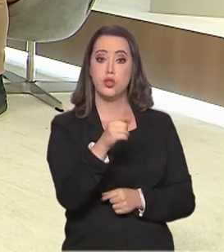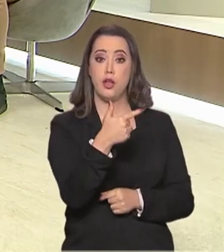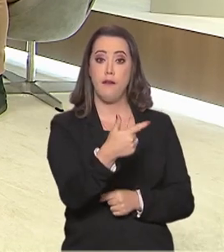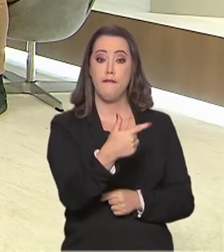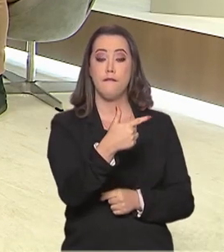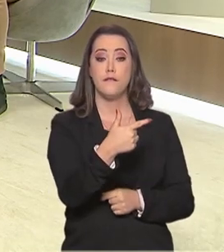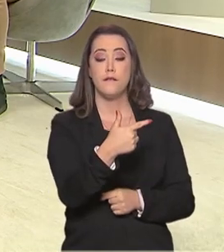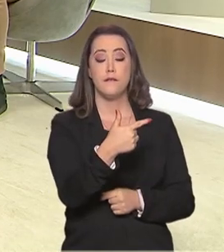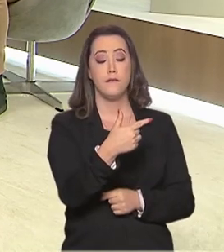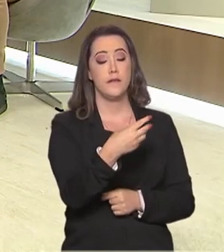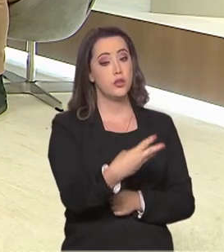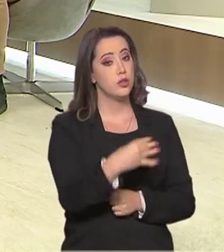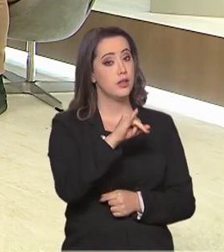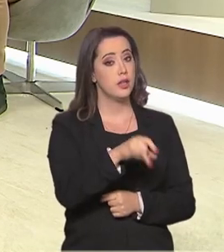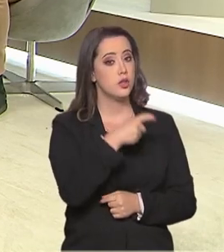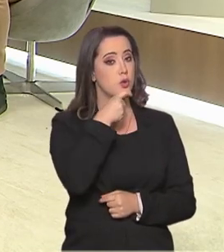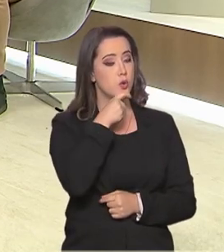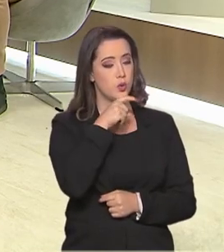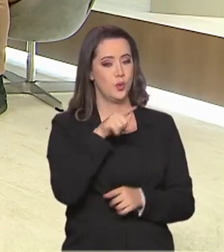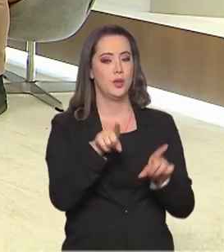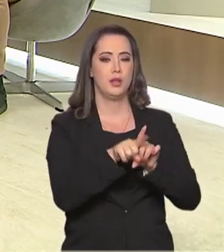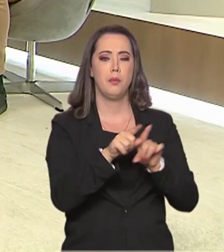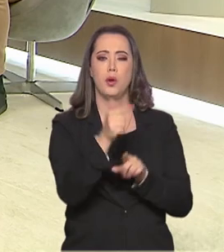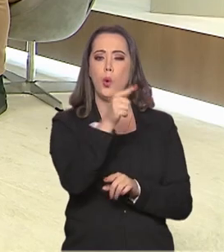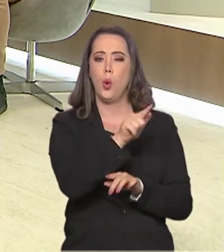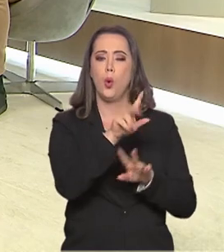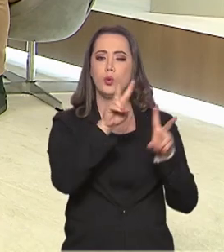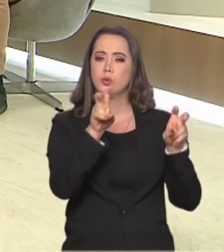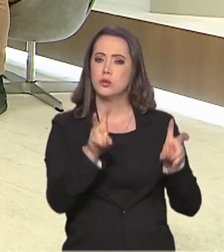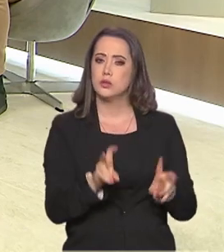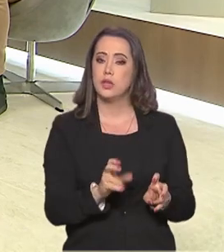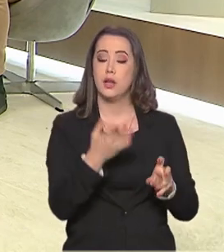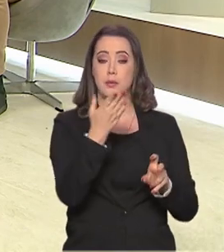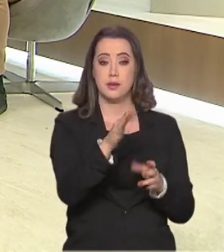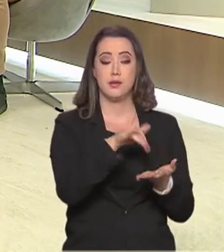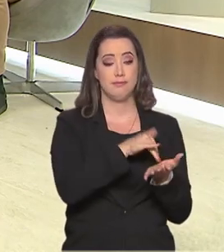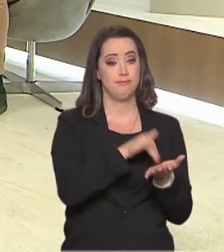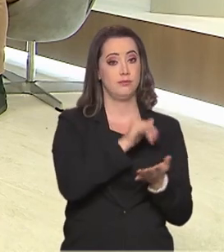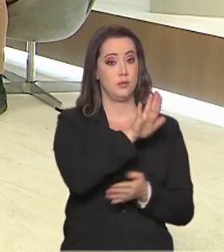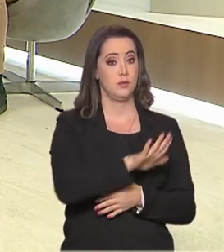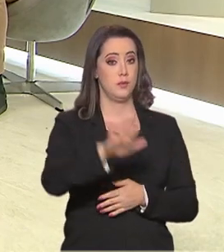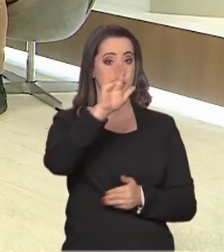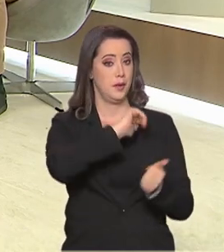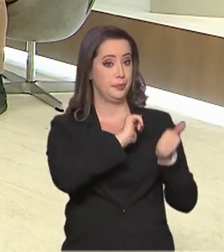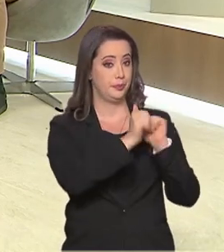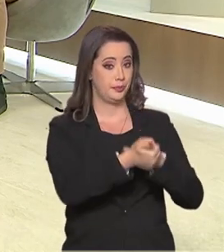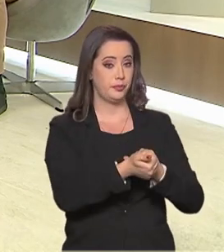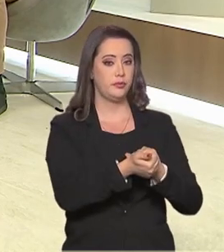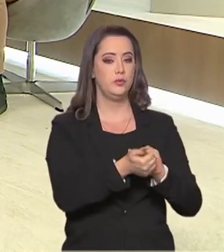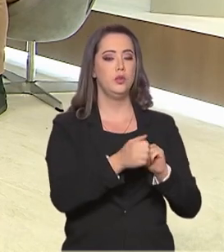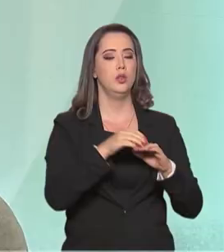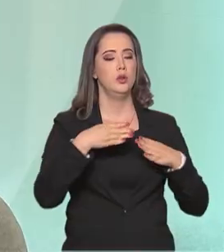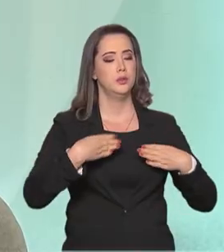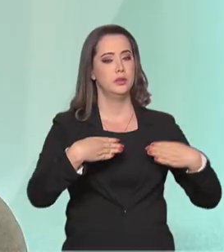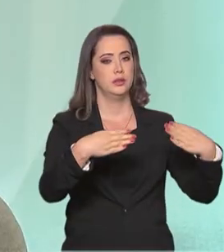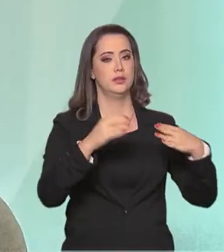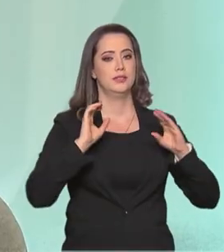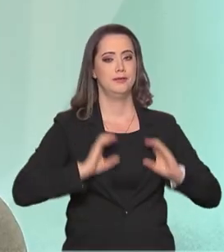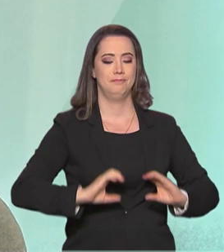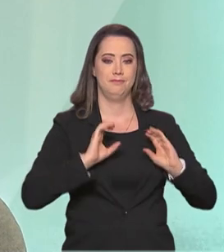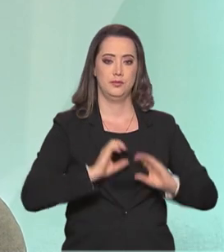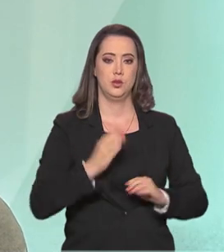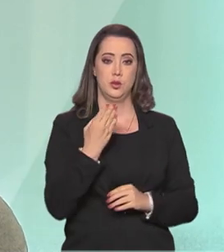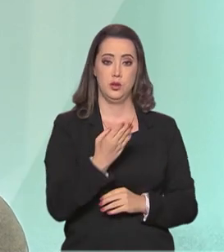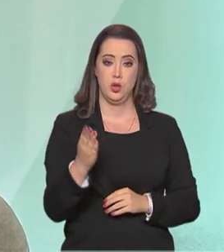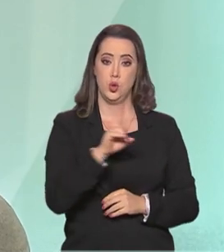fala sobre outros assuntos é o secretário nacional de esporte de alto rendimento do Ministério da Cidadania, Bruno Souza.